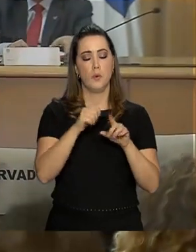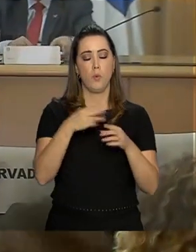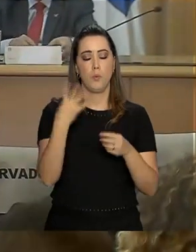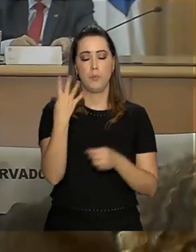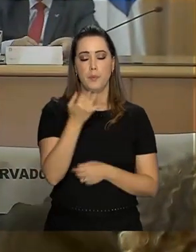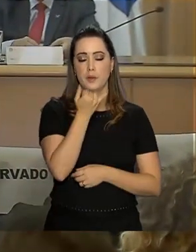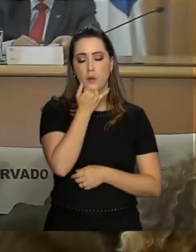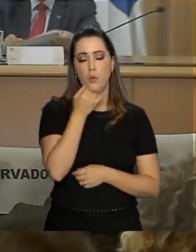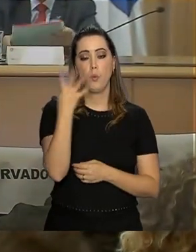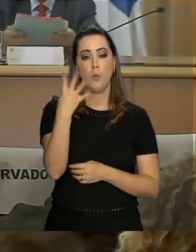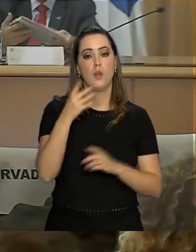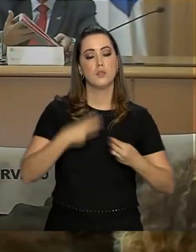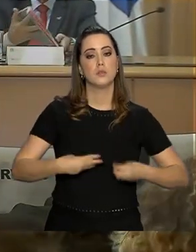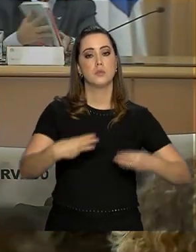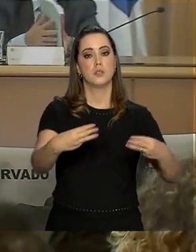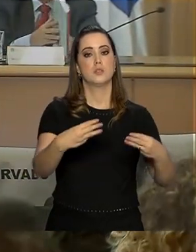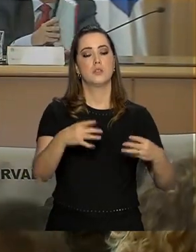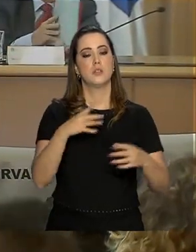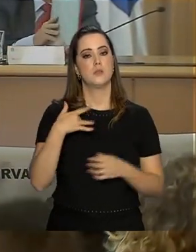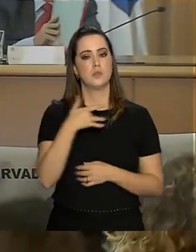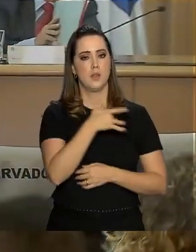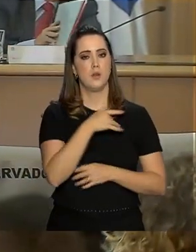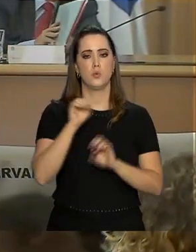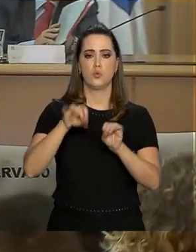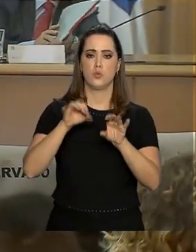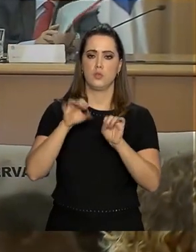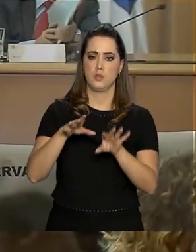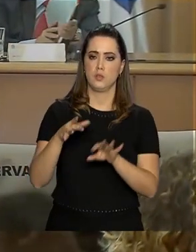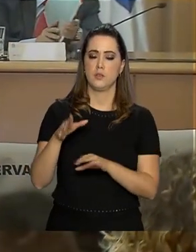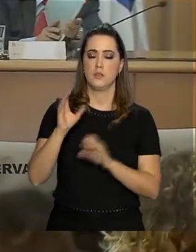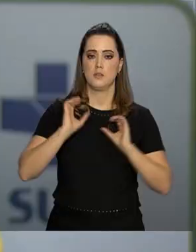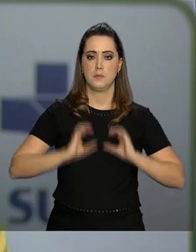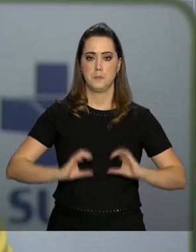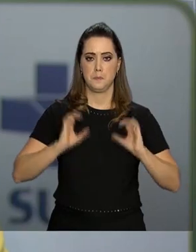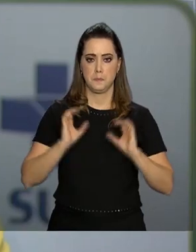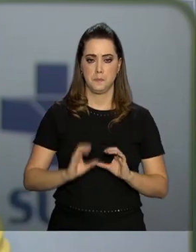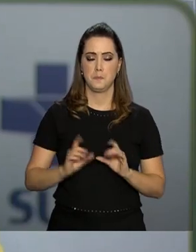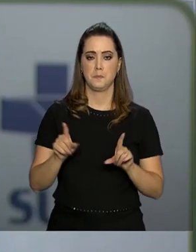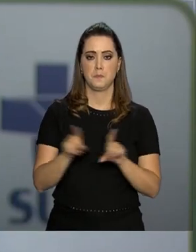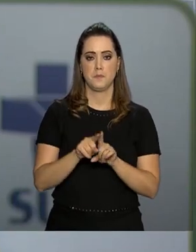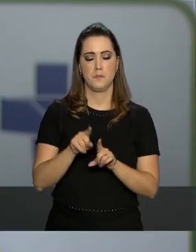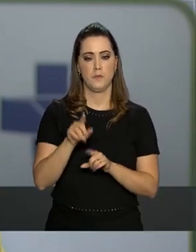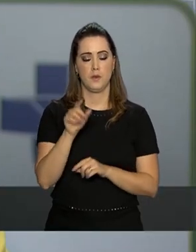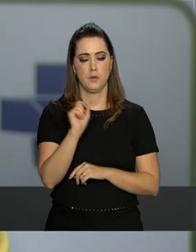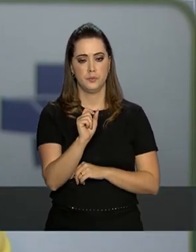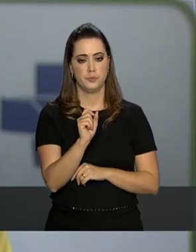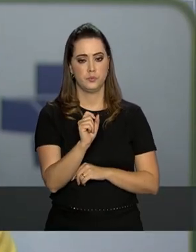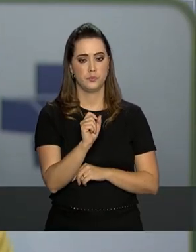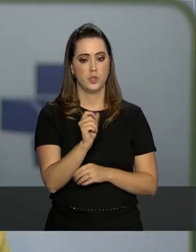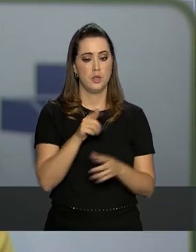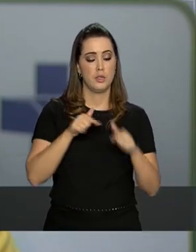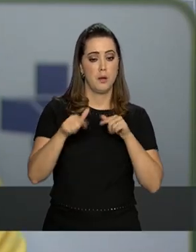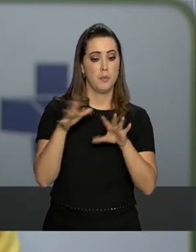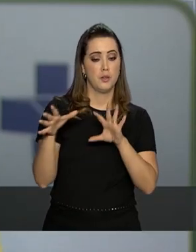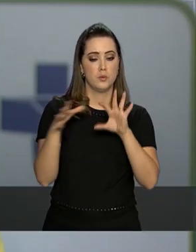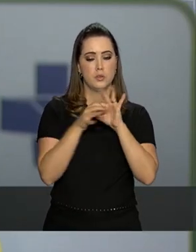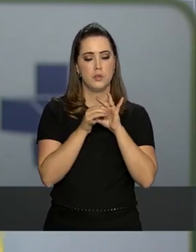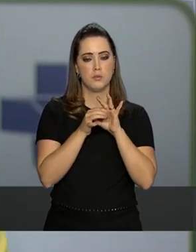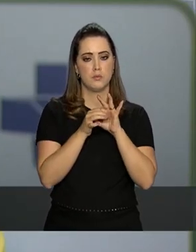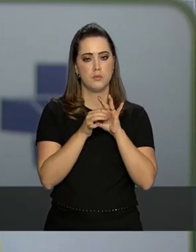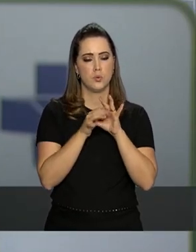educação, mulher, família e direitos humanos e também o da cidadania. Ações serão estabelecidas em conjunto,